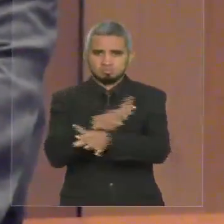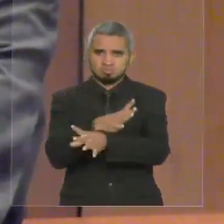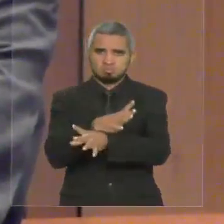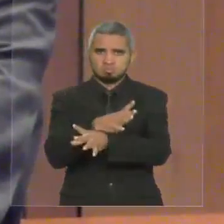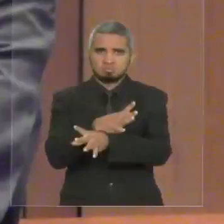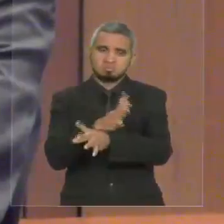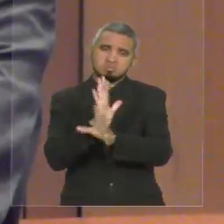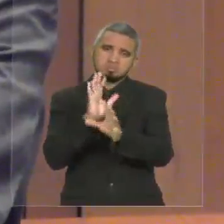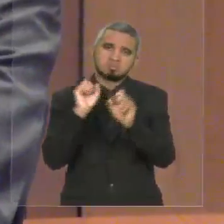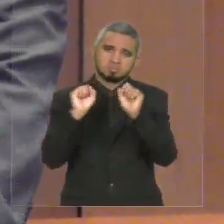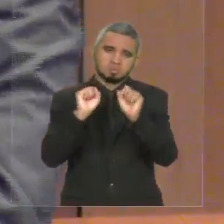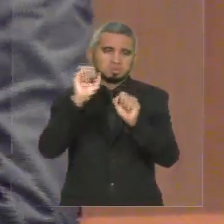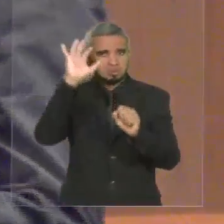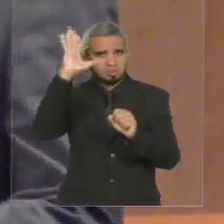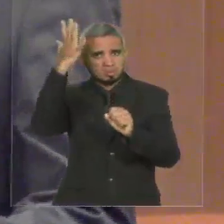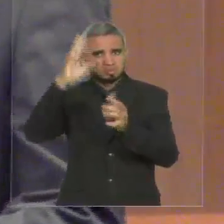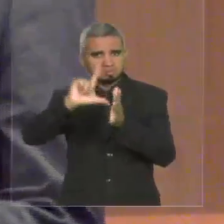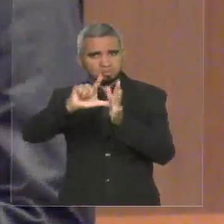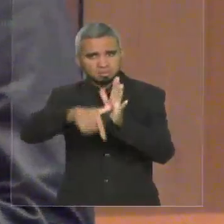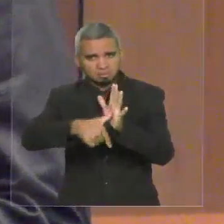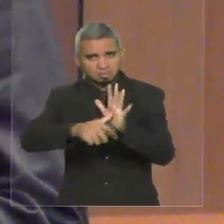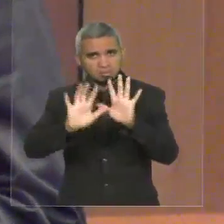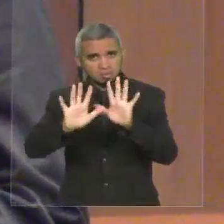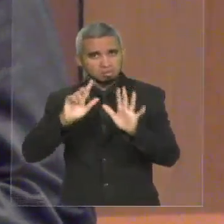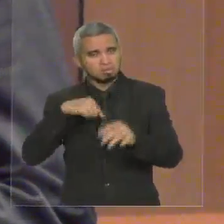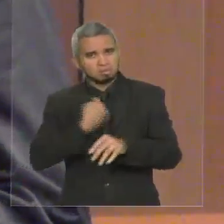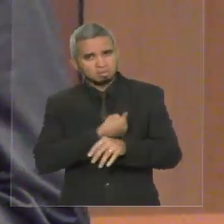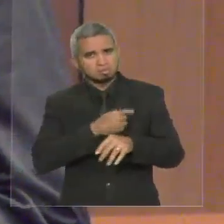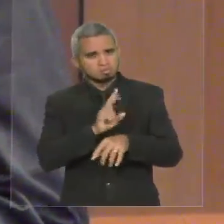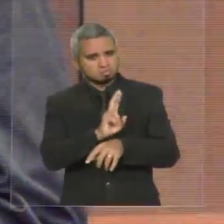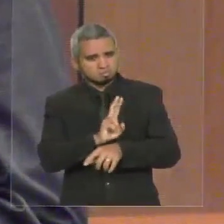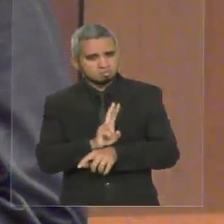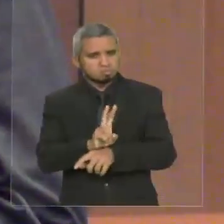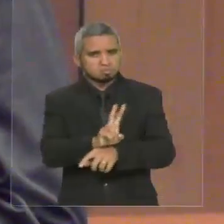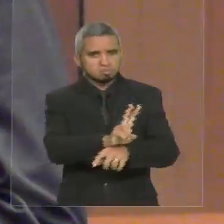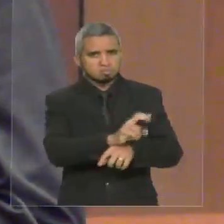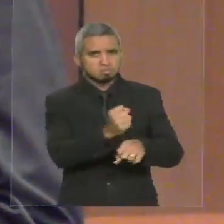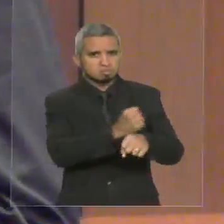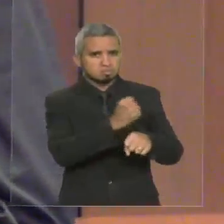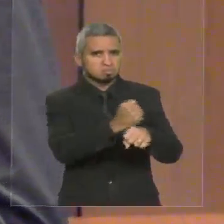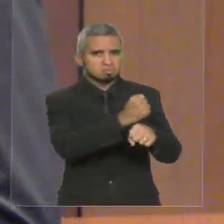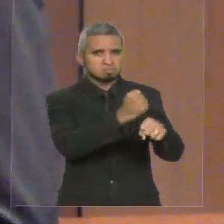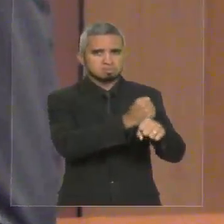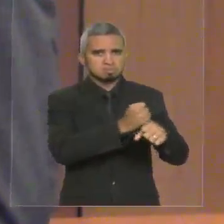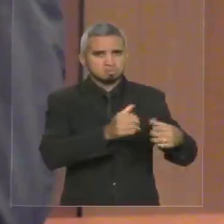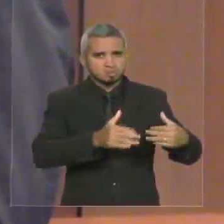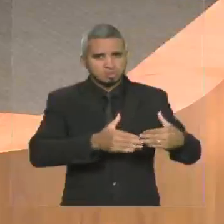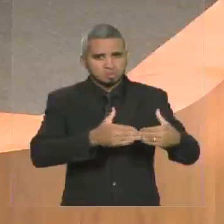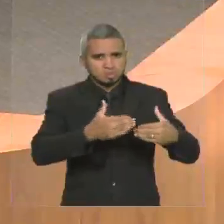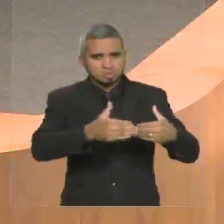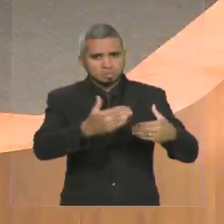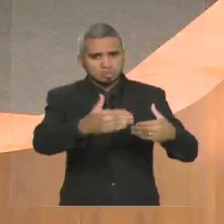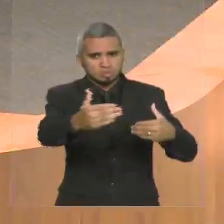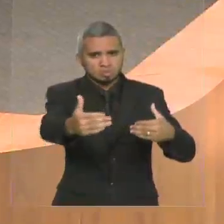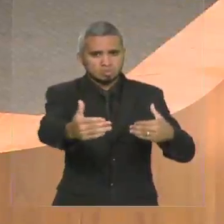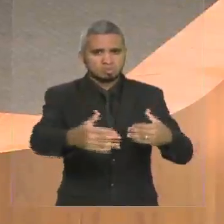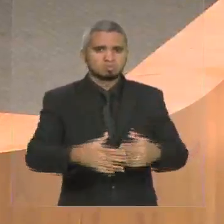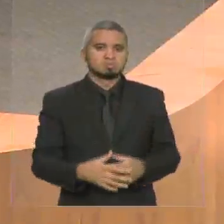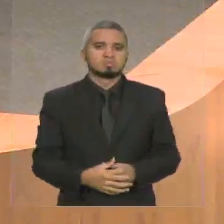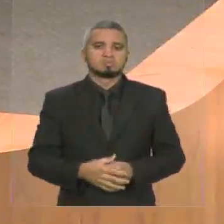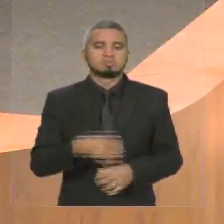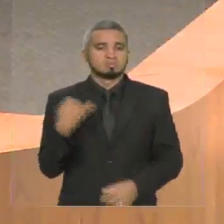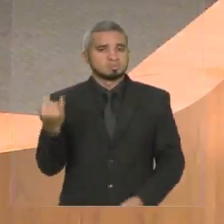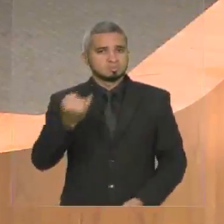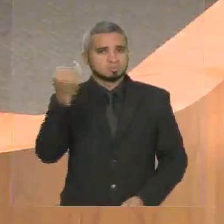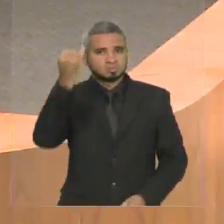atraso, como as obras acontecem, mas nós vamos acompanhar esse fato, todo o andamento dessa obra, porque é relevante para a